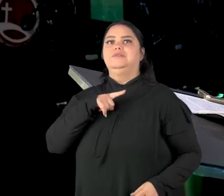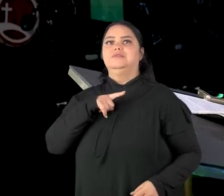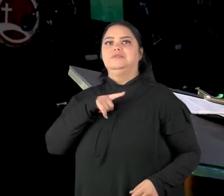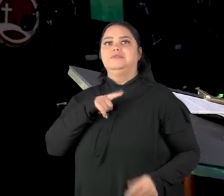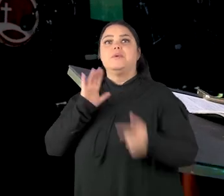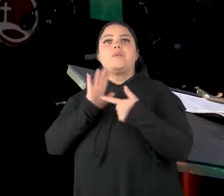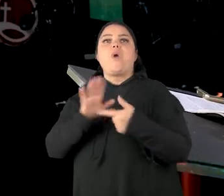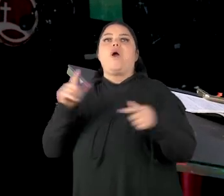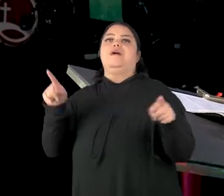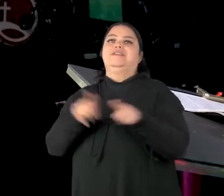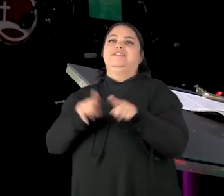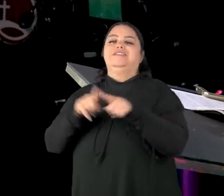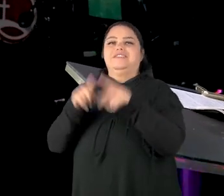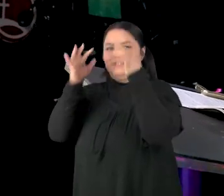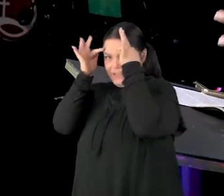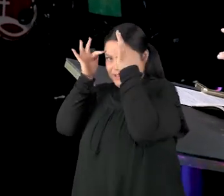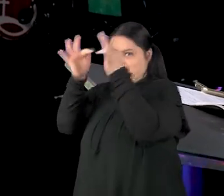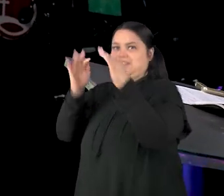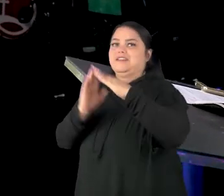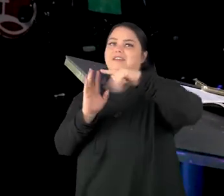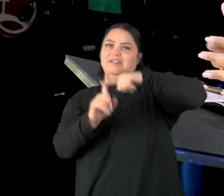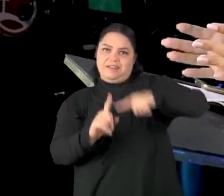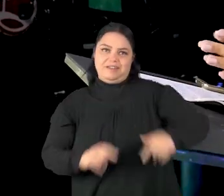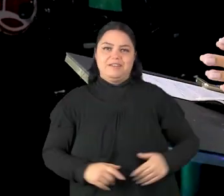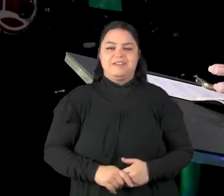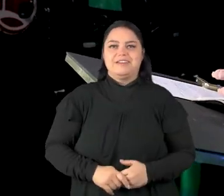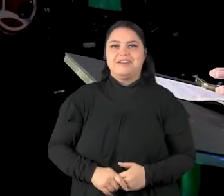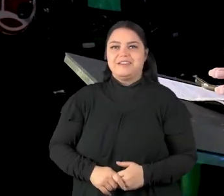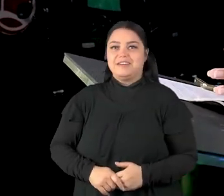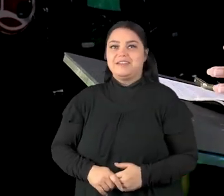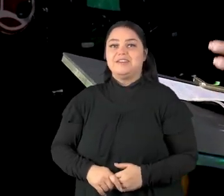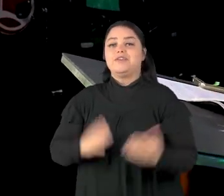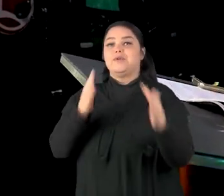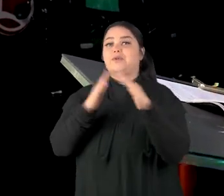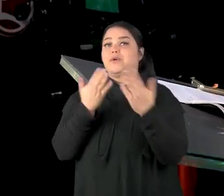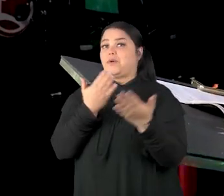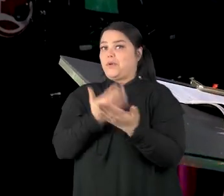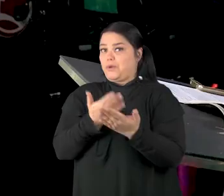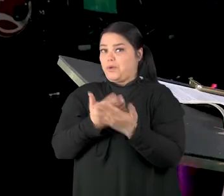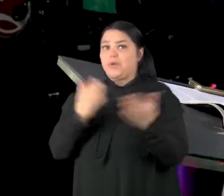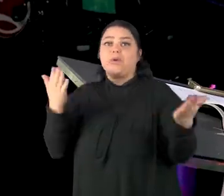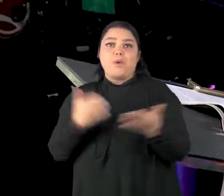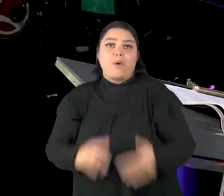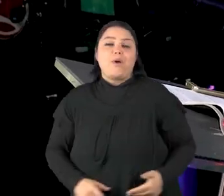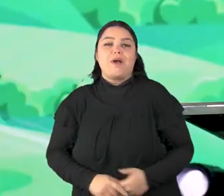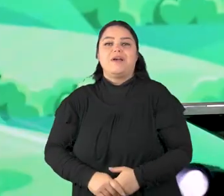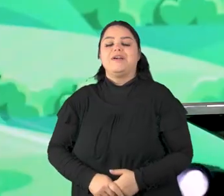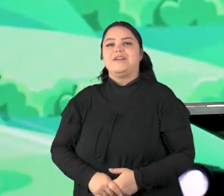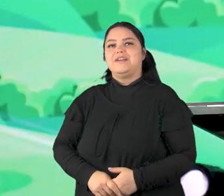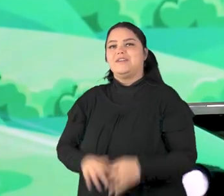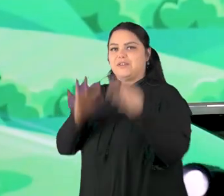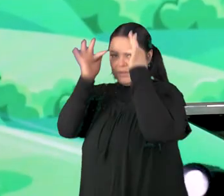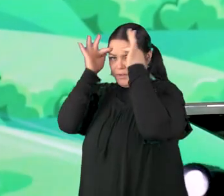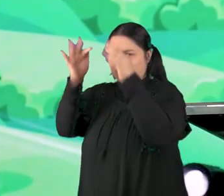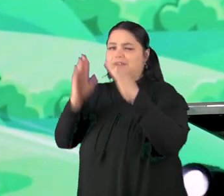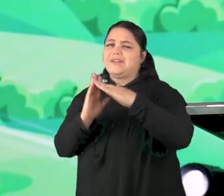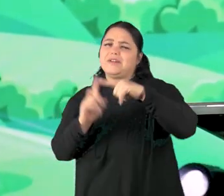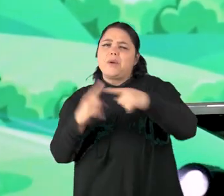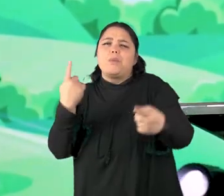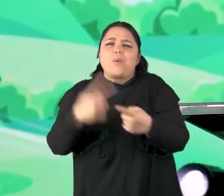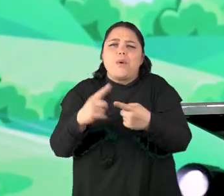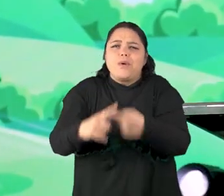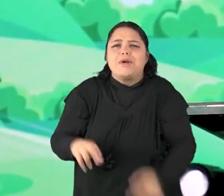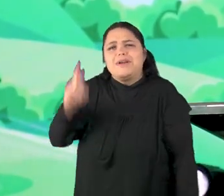demonstrar também lealdade à Igreja. A nossa aula de hoje é sobre isso. Lealdade na Igreja. Por quê?